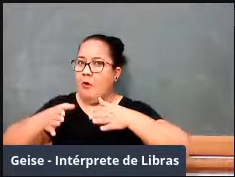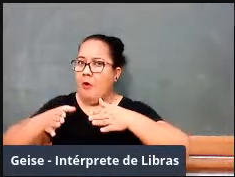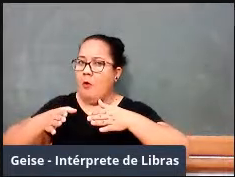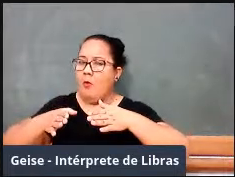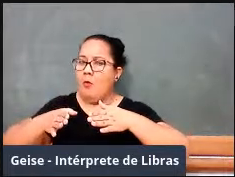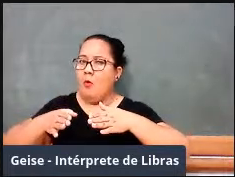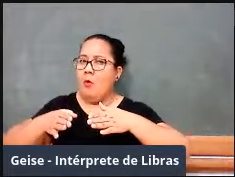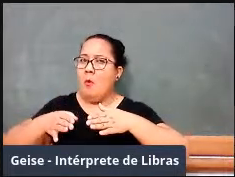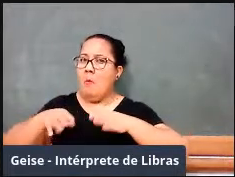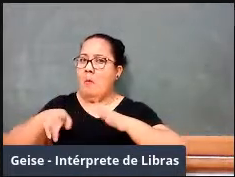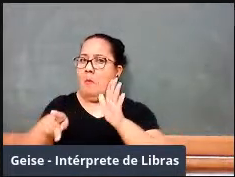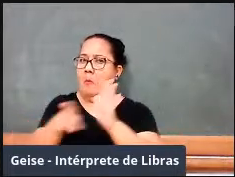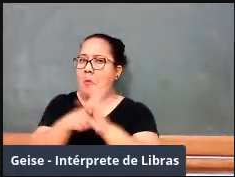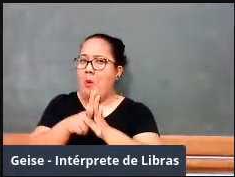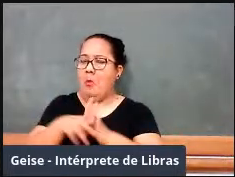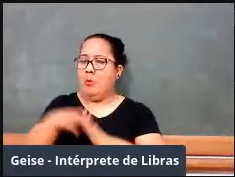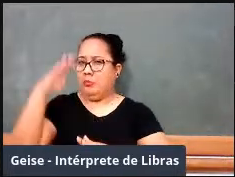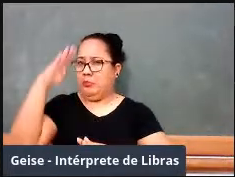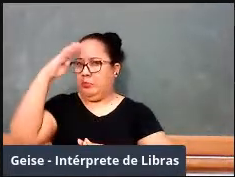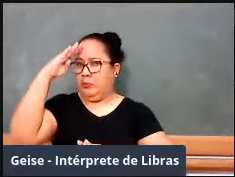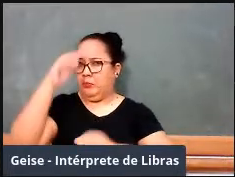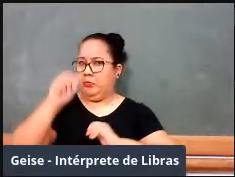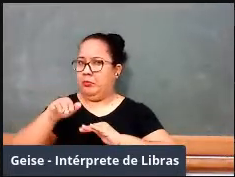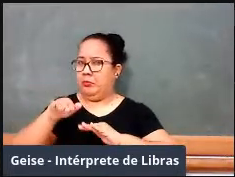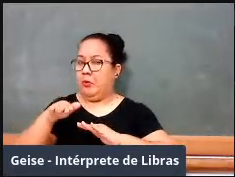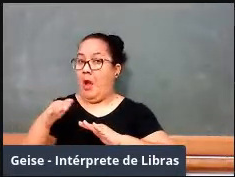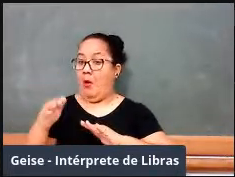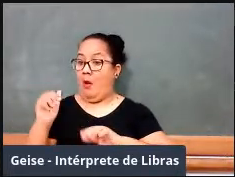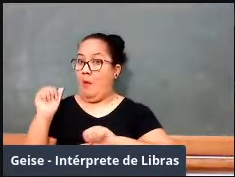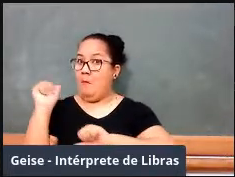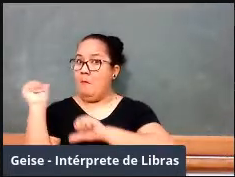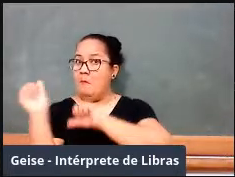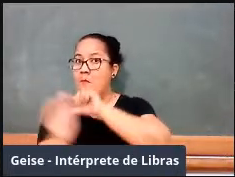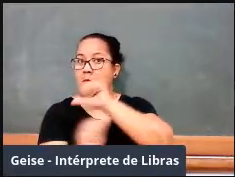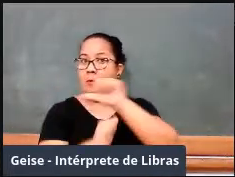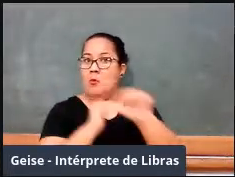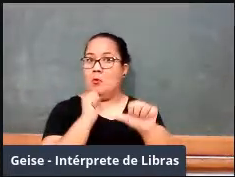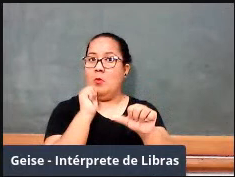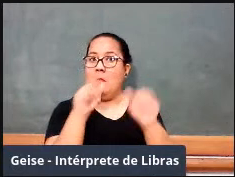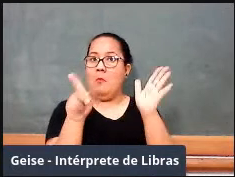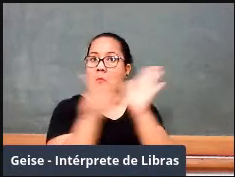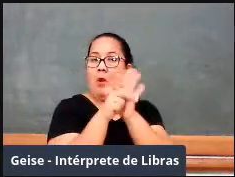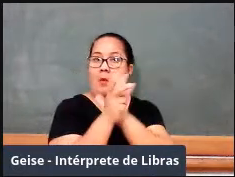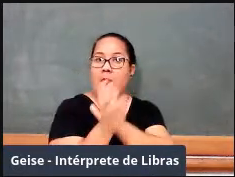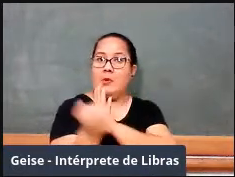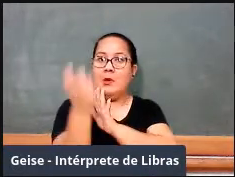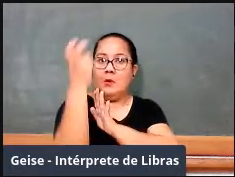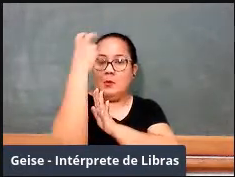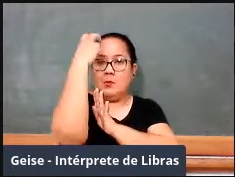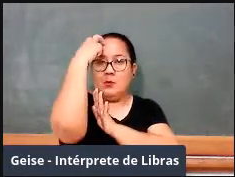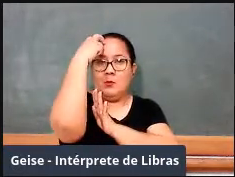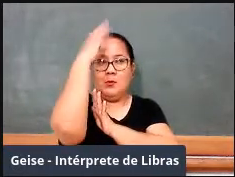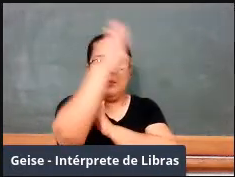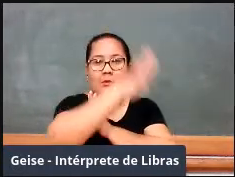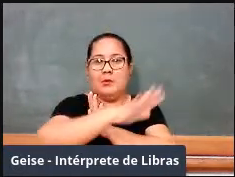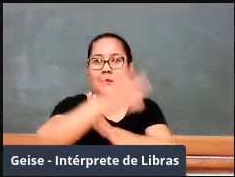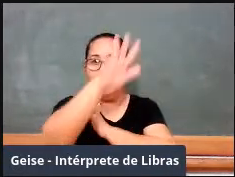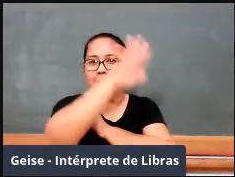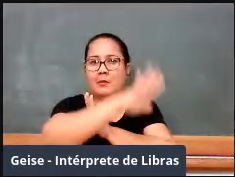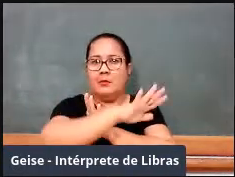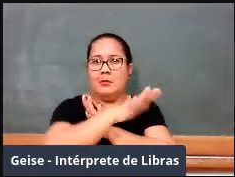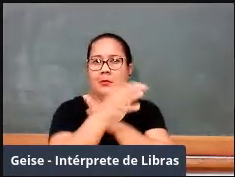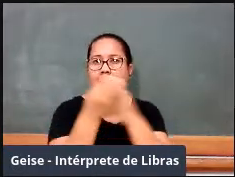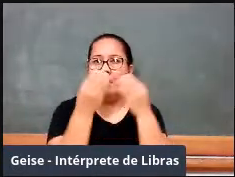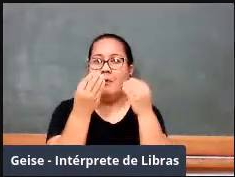militar, e agora passou a ser um conhecimento de cultura geral, porque até o advogado, as